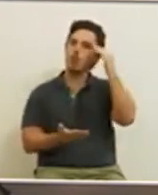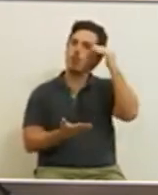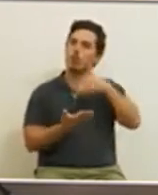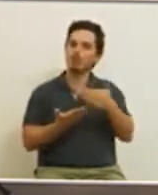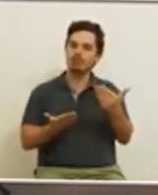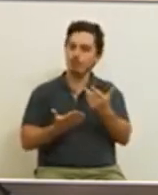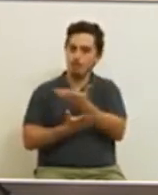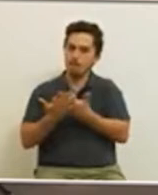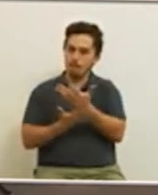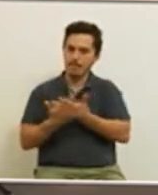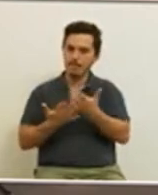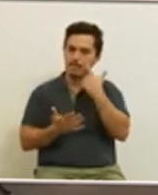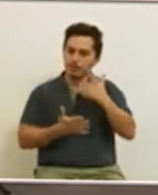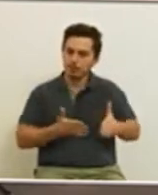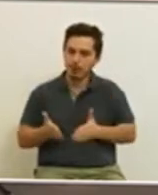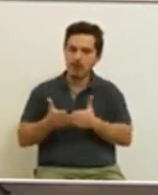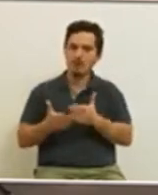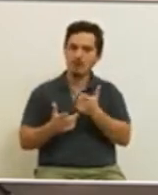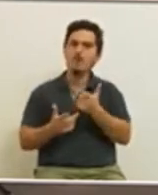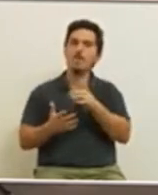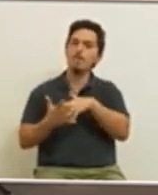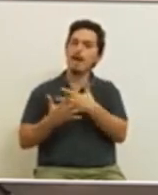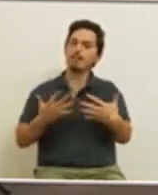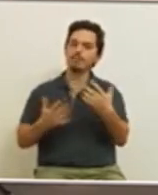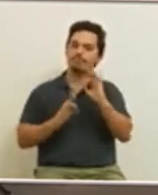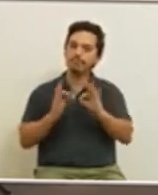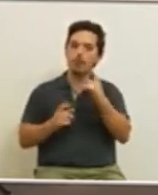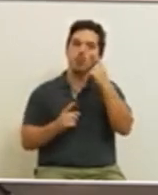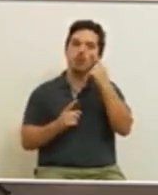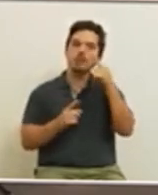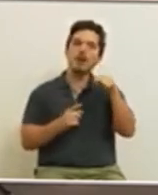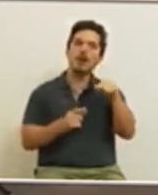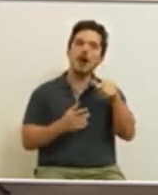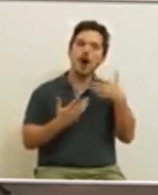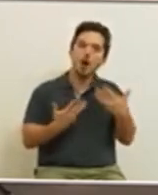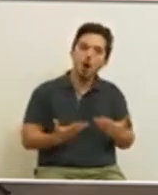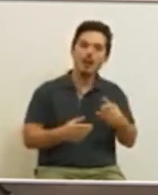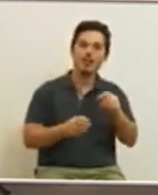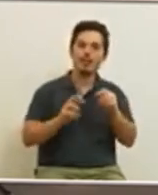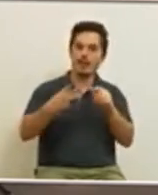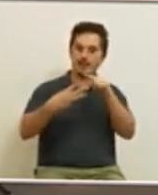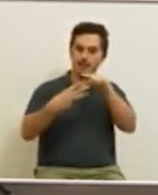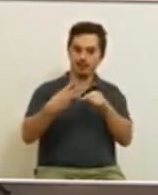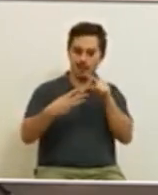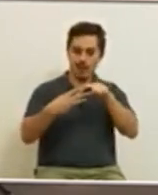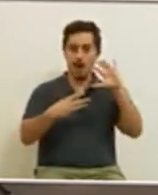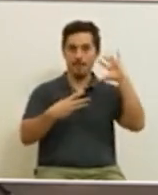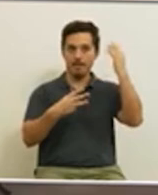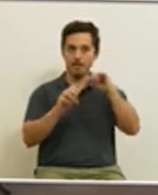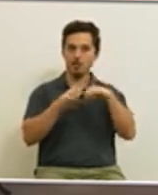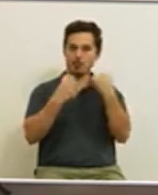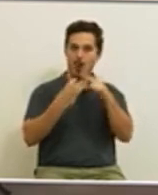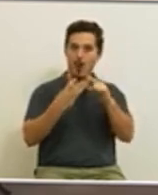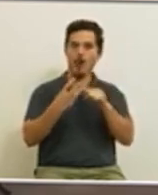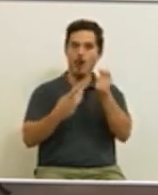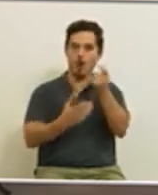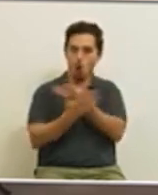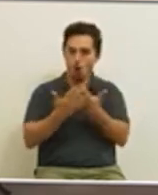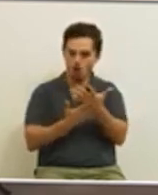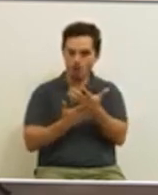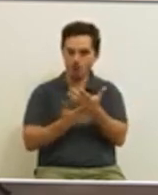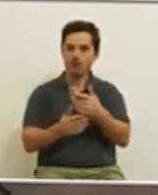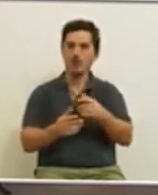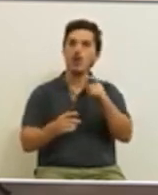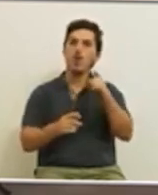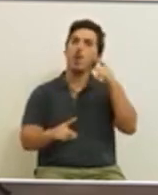planeamento estratégico rigorosamente fundamentado do ponto de vista do conhecimento atual nestas três dimensões, ambiental, social e económica, de